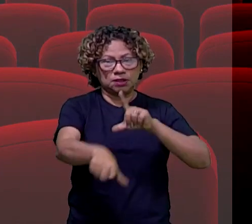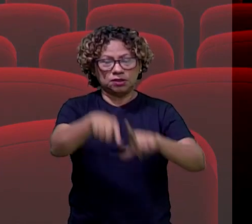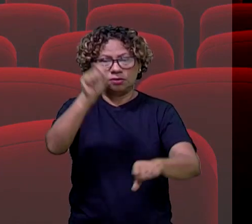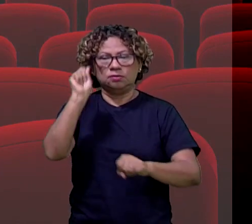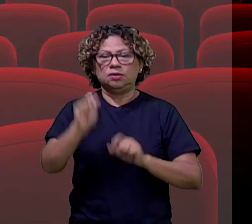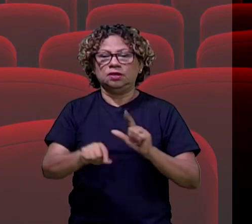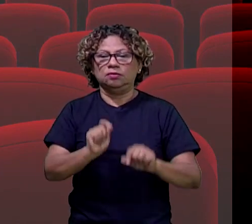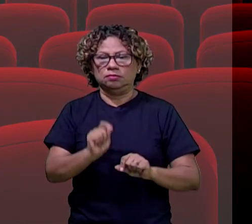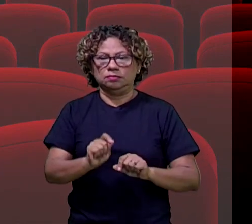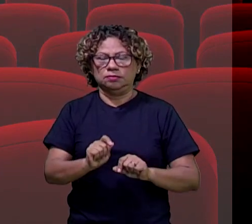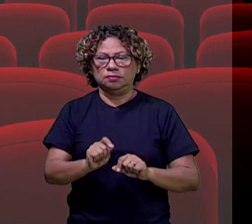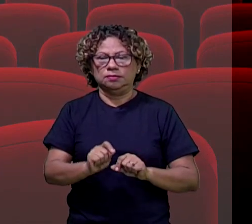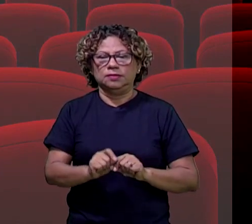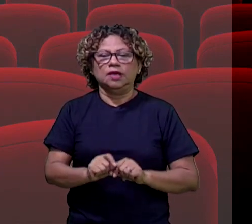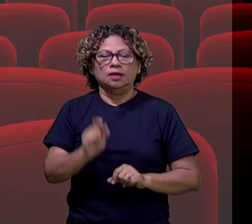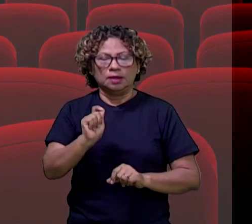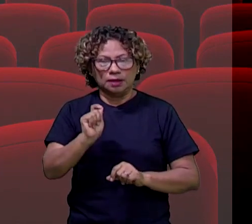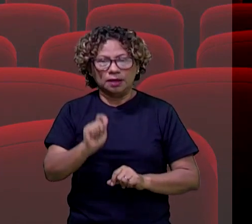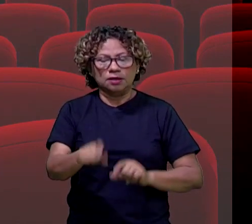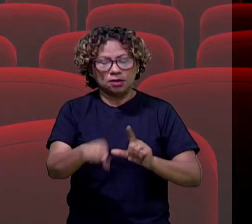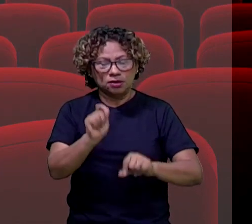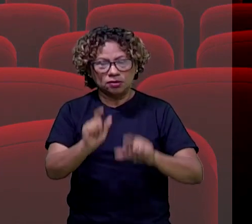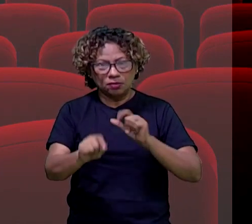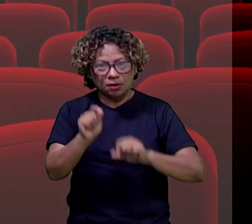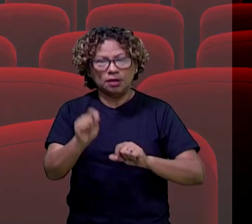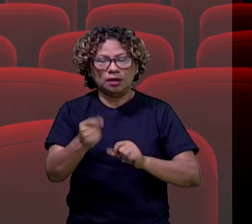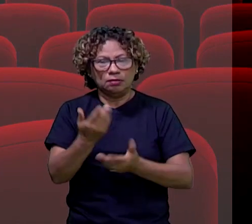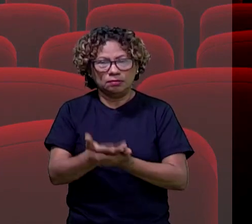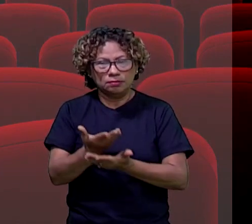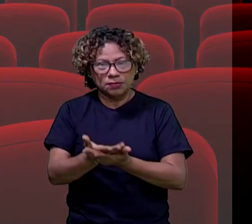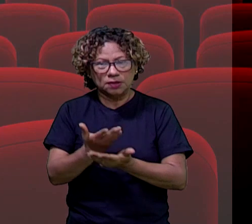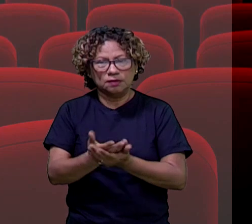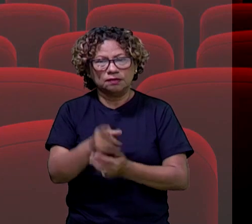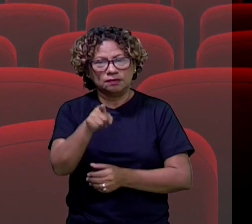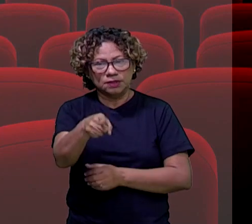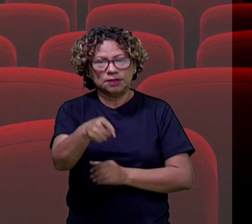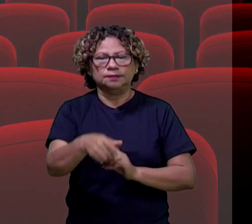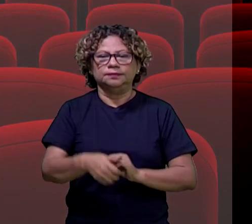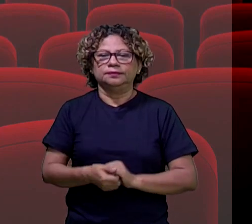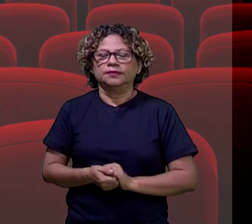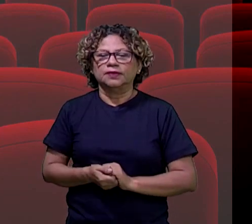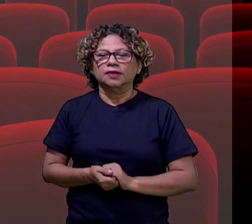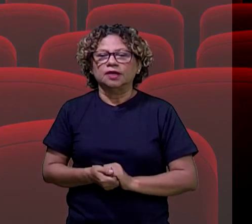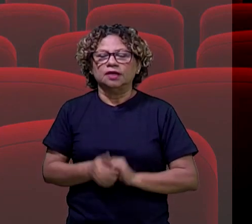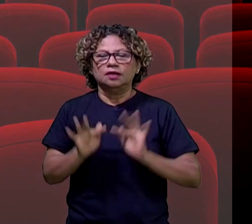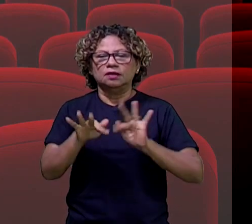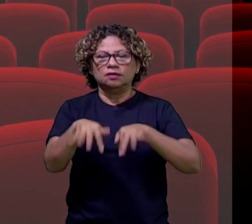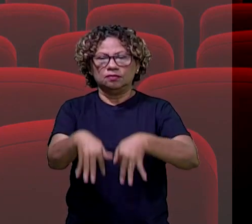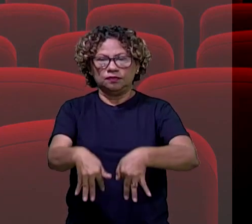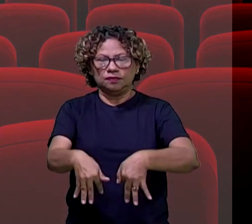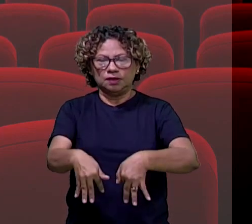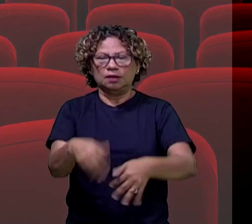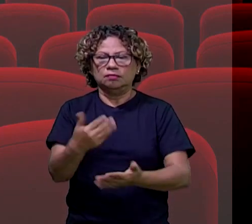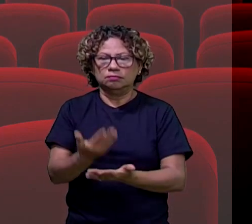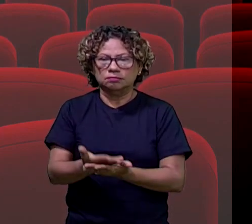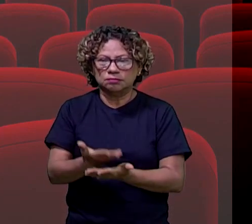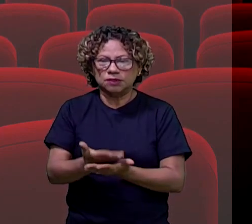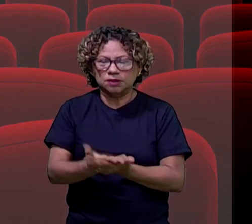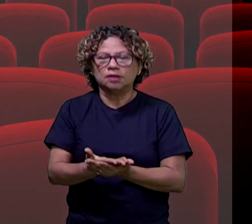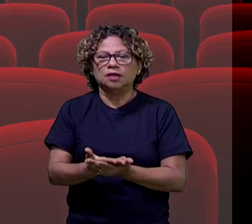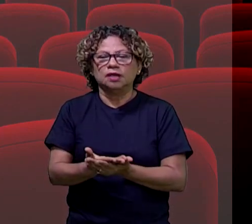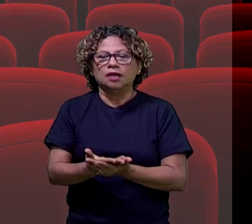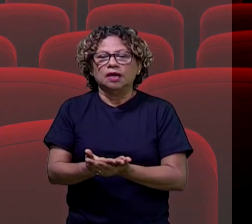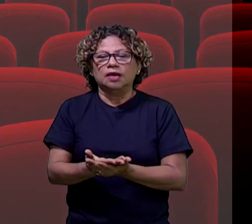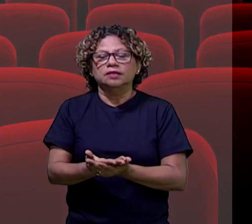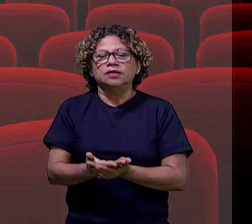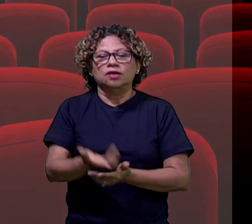primeiras orientações escolheu a temática dessa aula, tá bom? e aí no finalzinho dessa aula a gente vai deixar também um outro